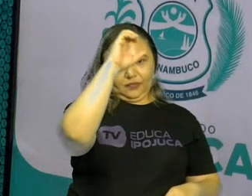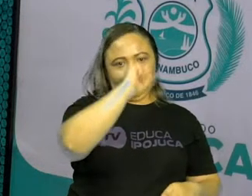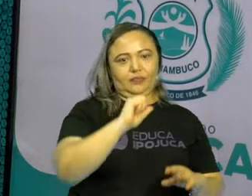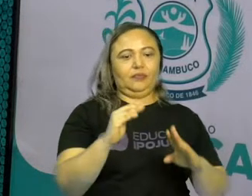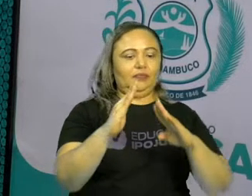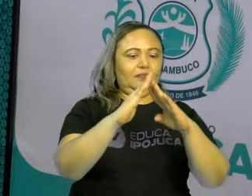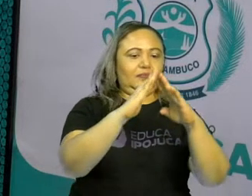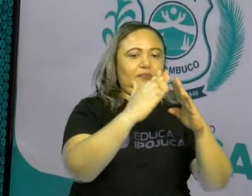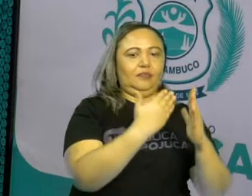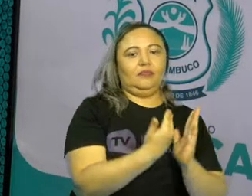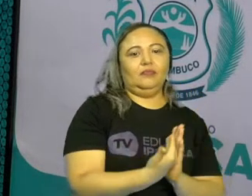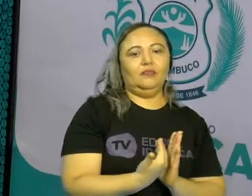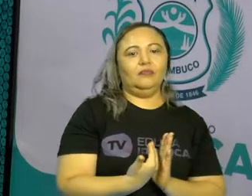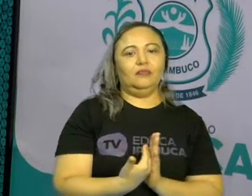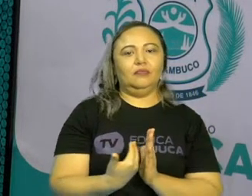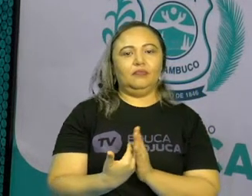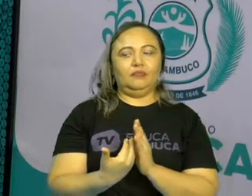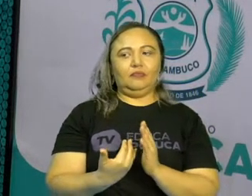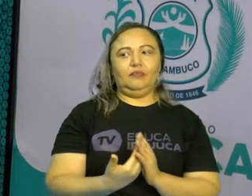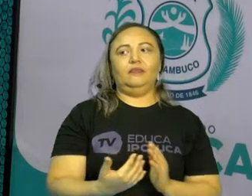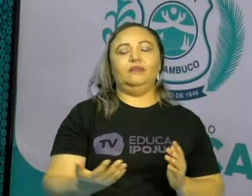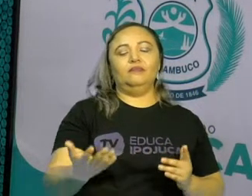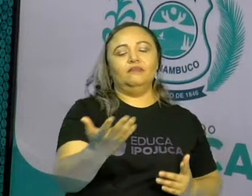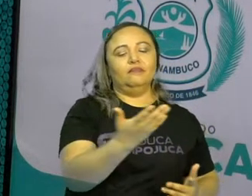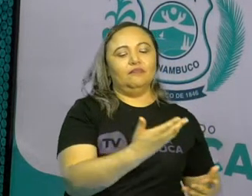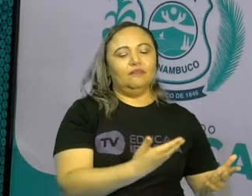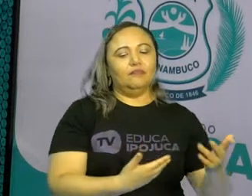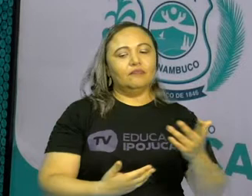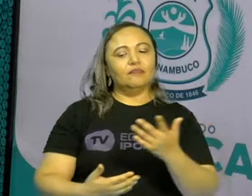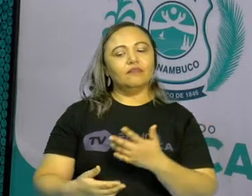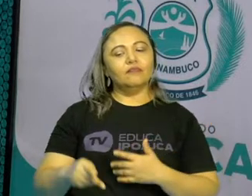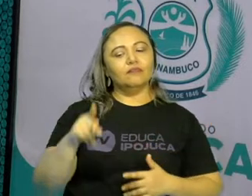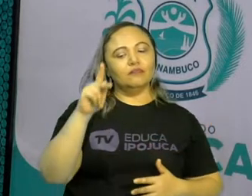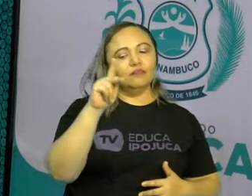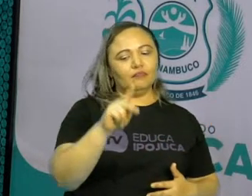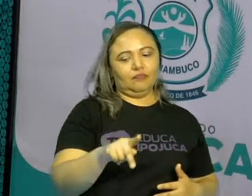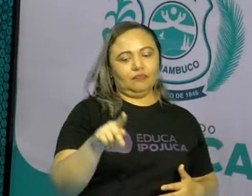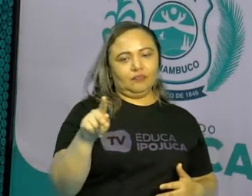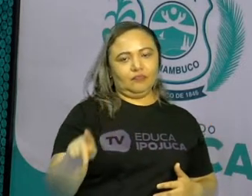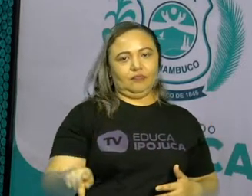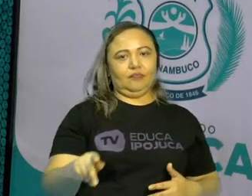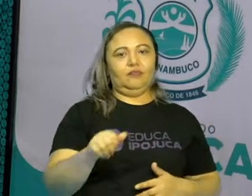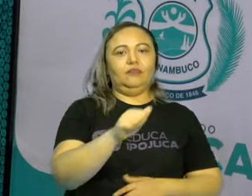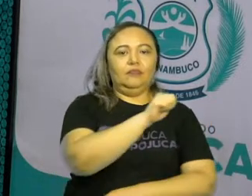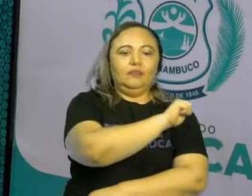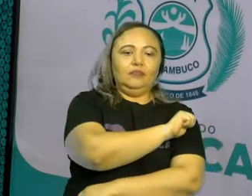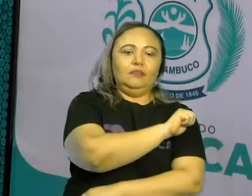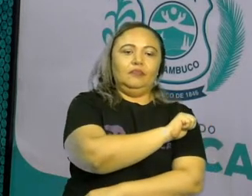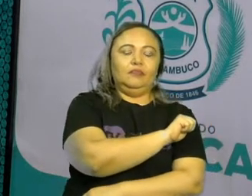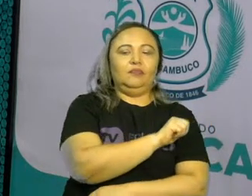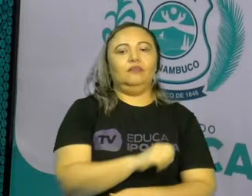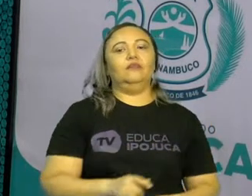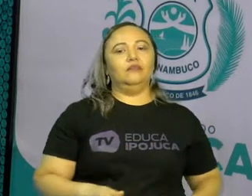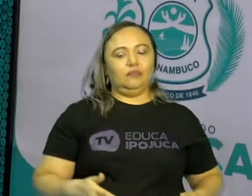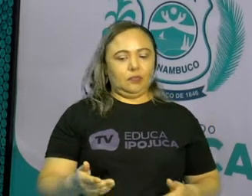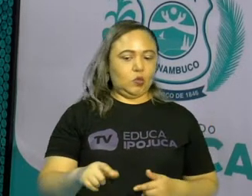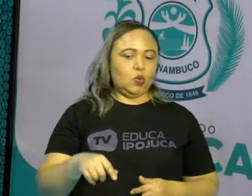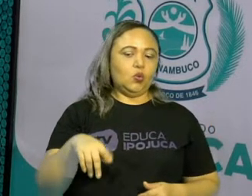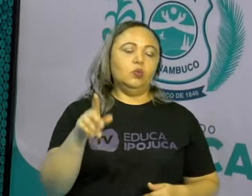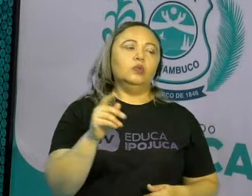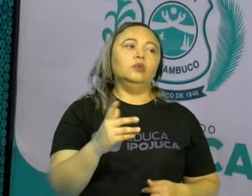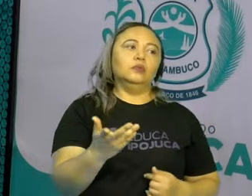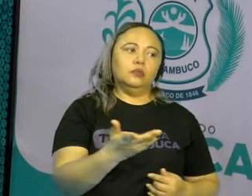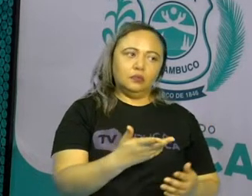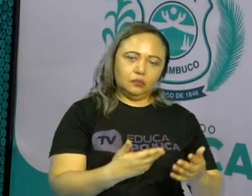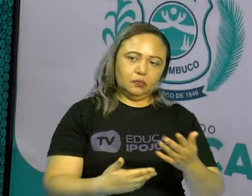para com o outro. Eu preciso da professora e vocês, como alunos, precisam também do